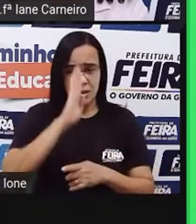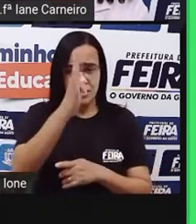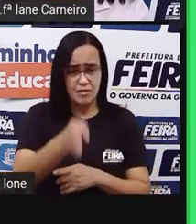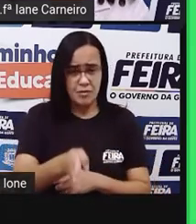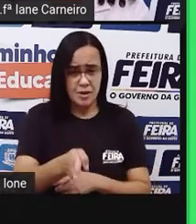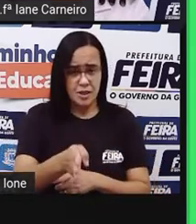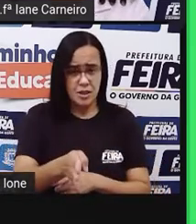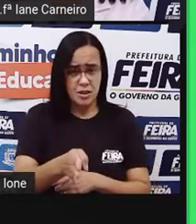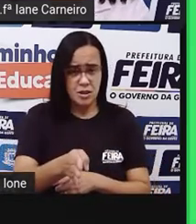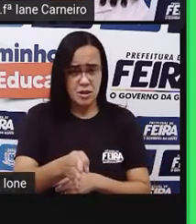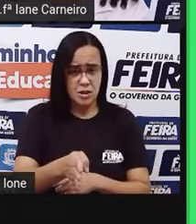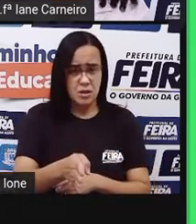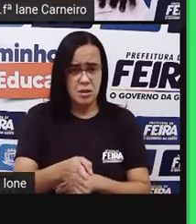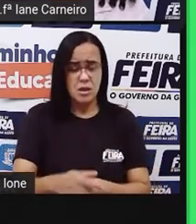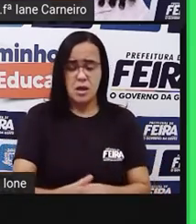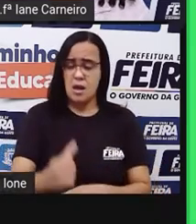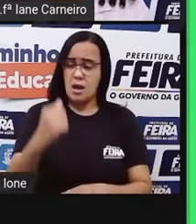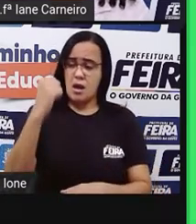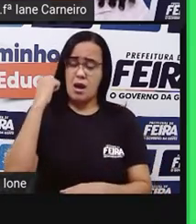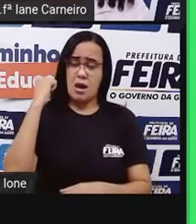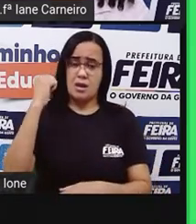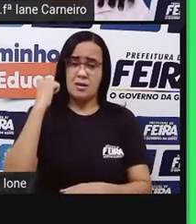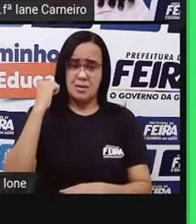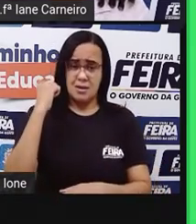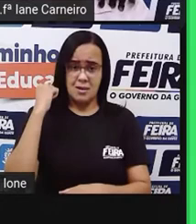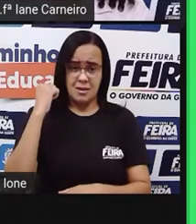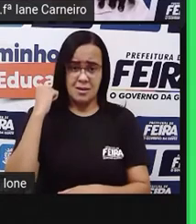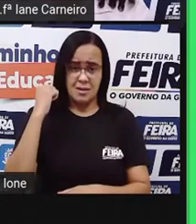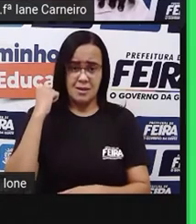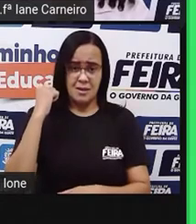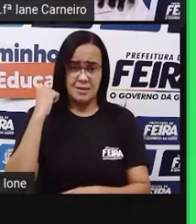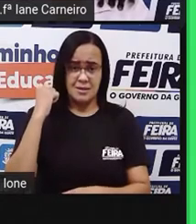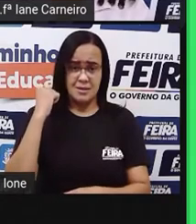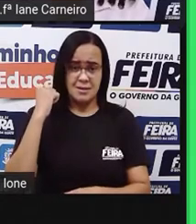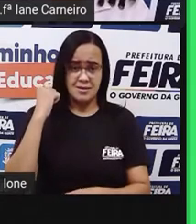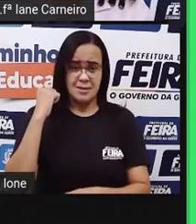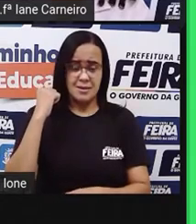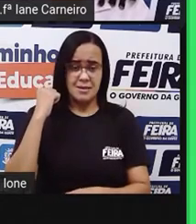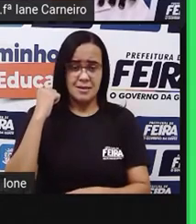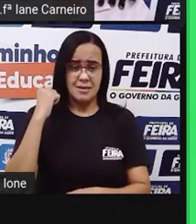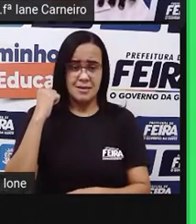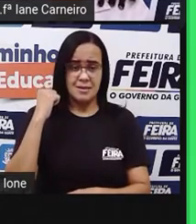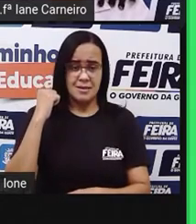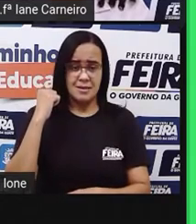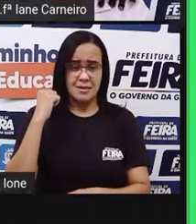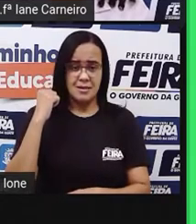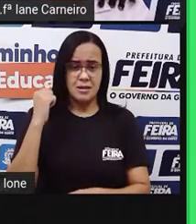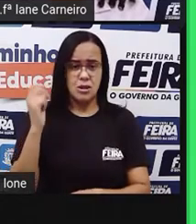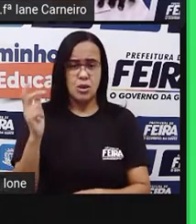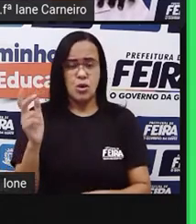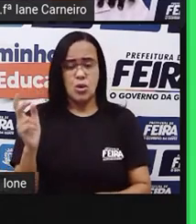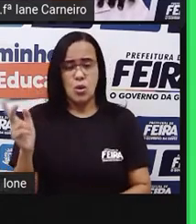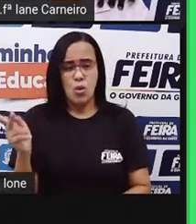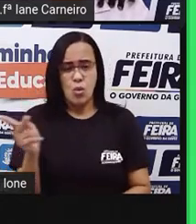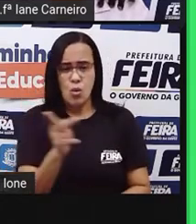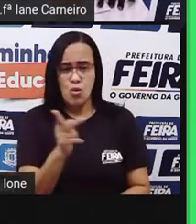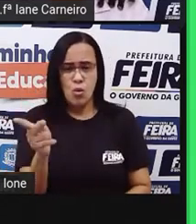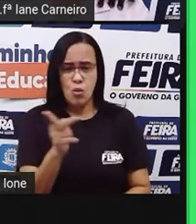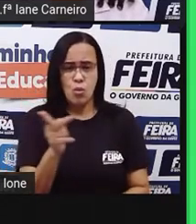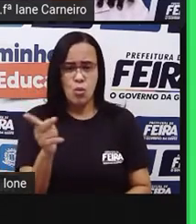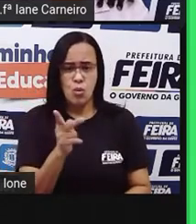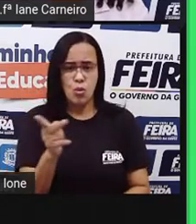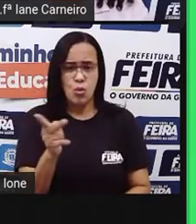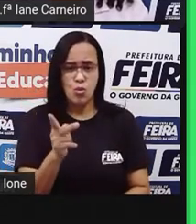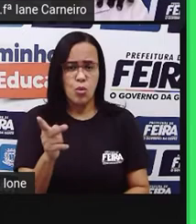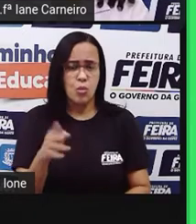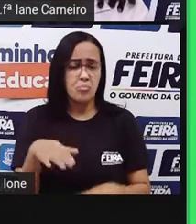na frente. Atrás da nave espacial? Não, a nave está lá no fundo, né? Ou entre os blocos roxo e vermelho? Ó, o